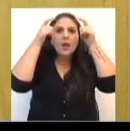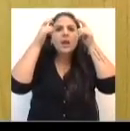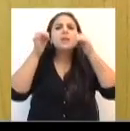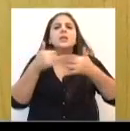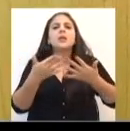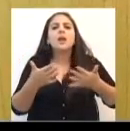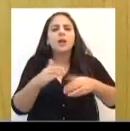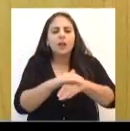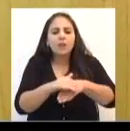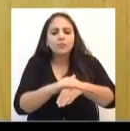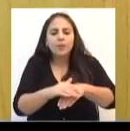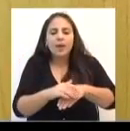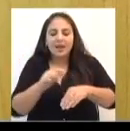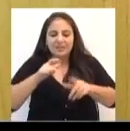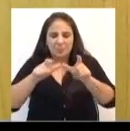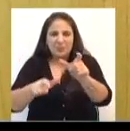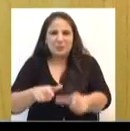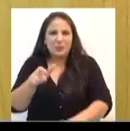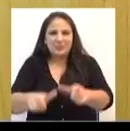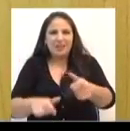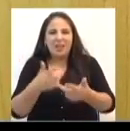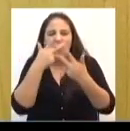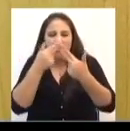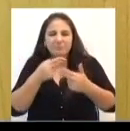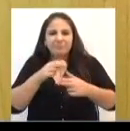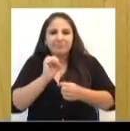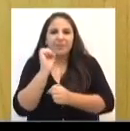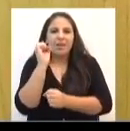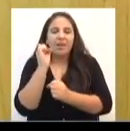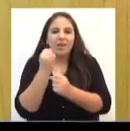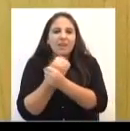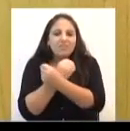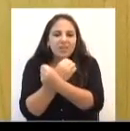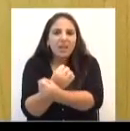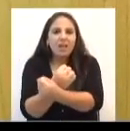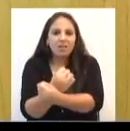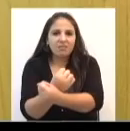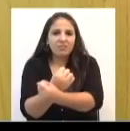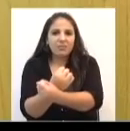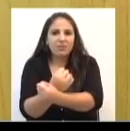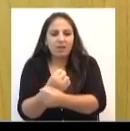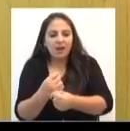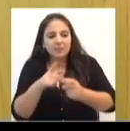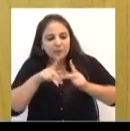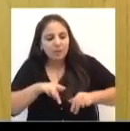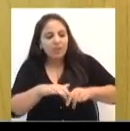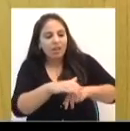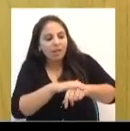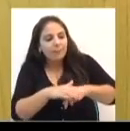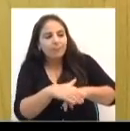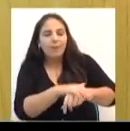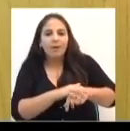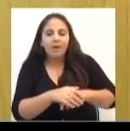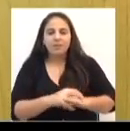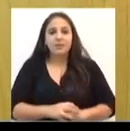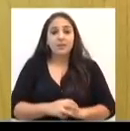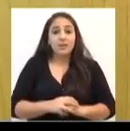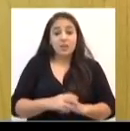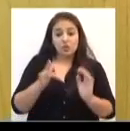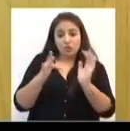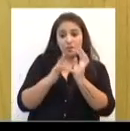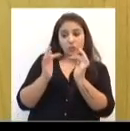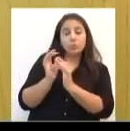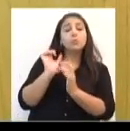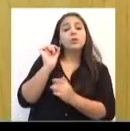lavava os pés eram os servos, os escravos. E Jesus se colocou como o O servo dos servos lavar os